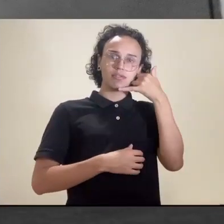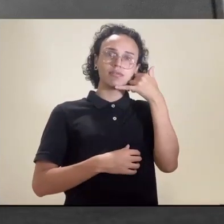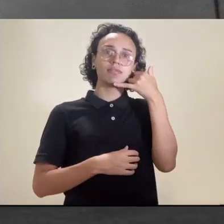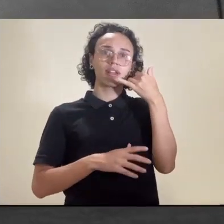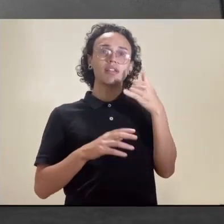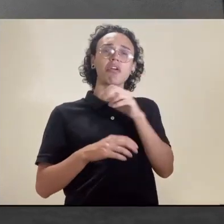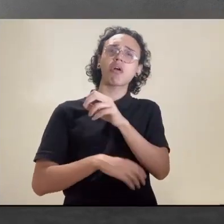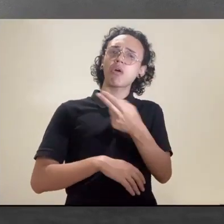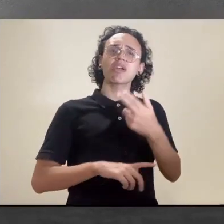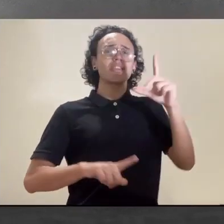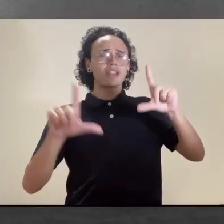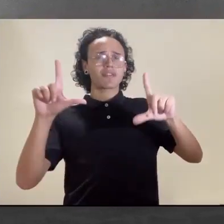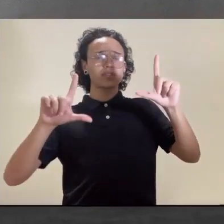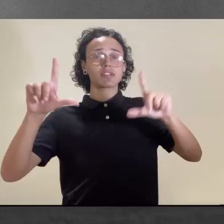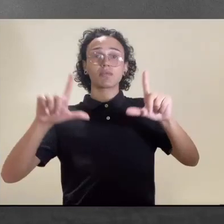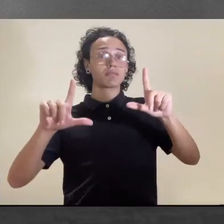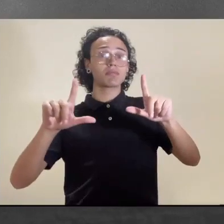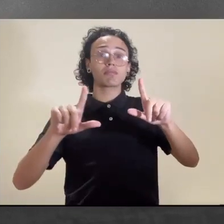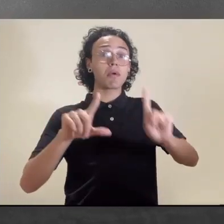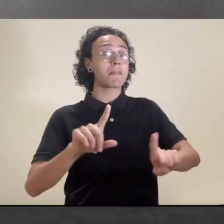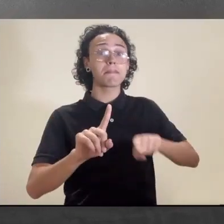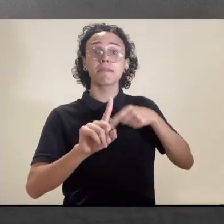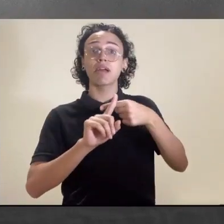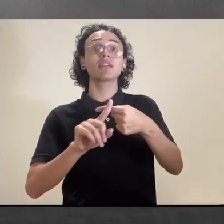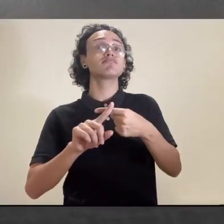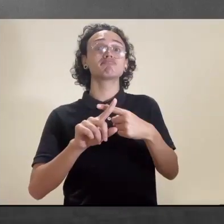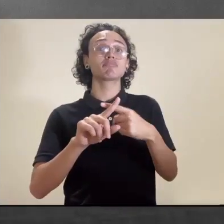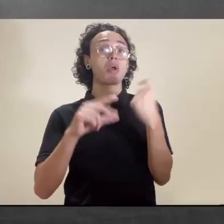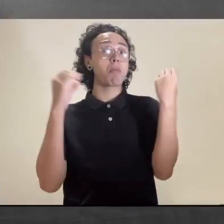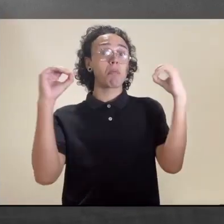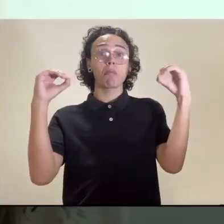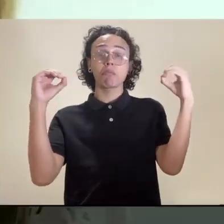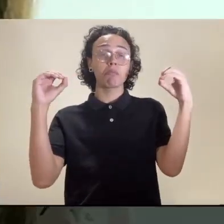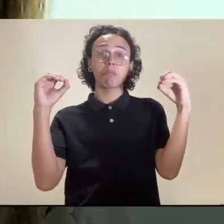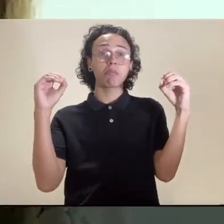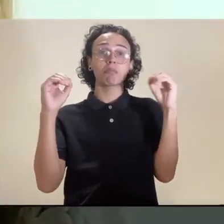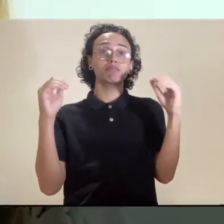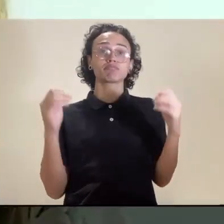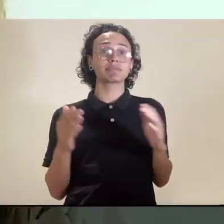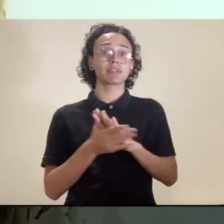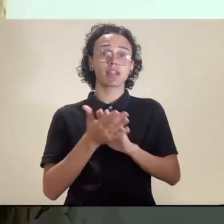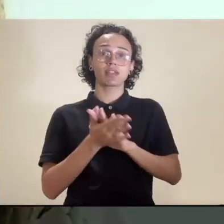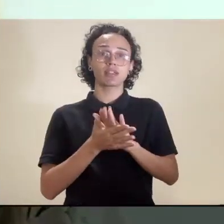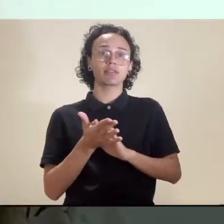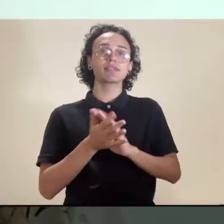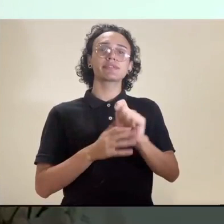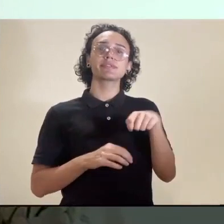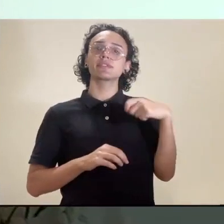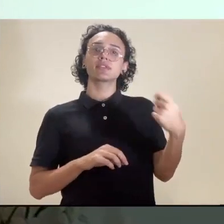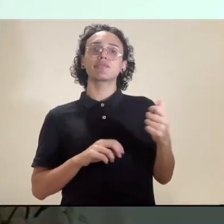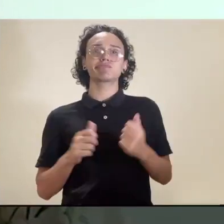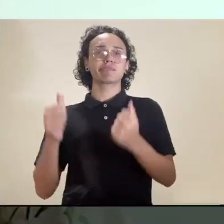televisão por muitas horas, sem fazer atividade física. A gente dá o nome